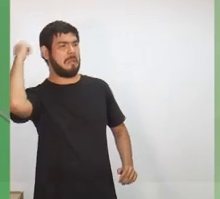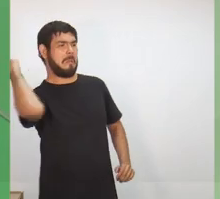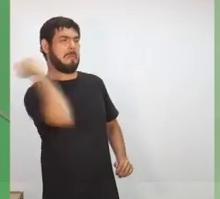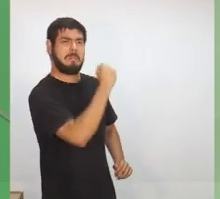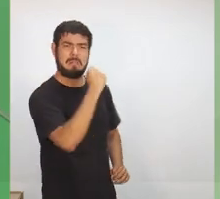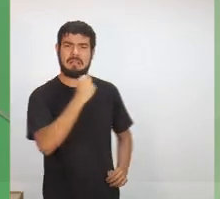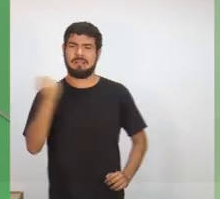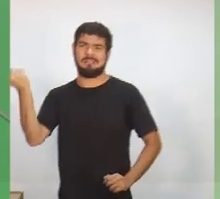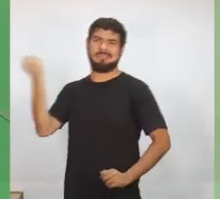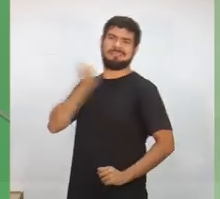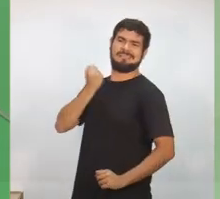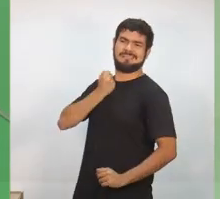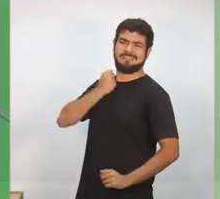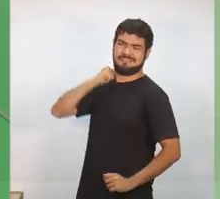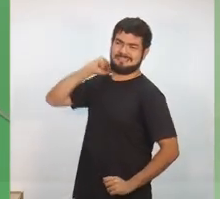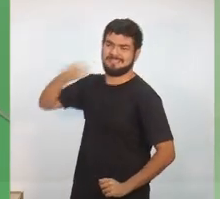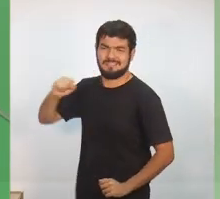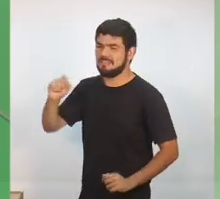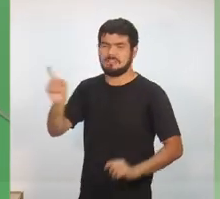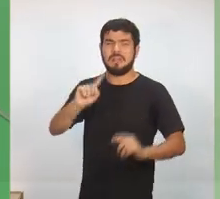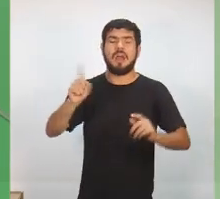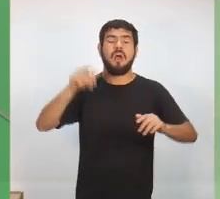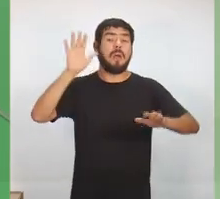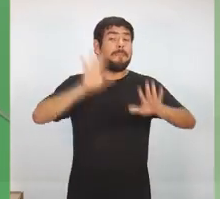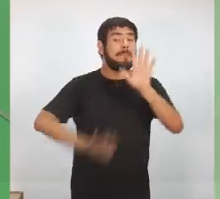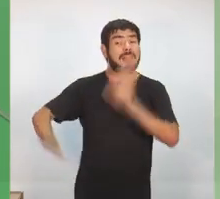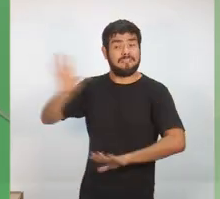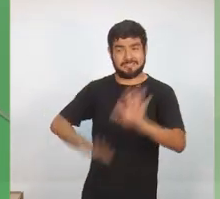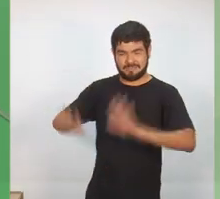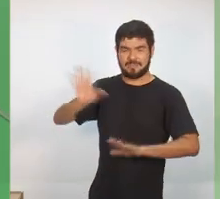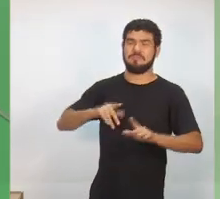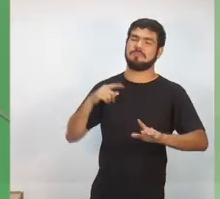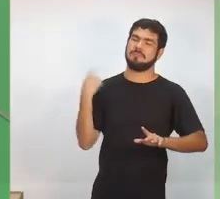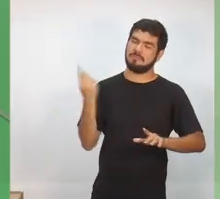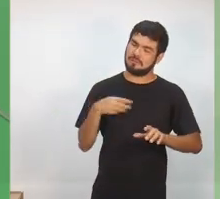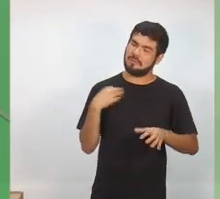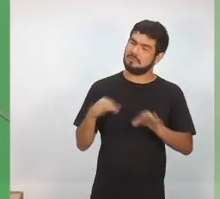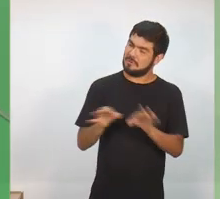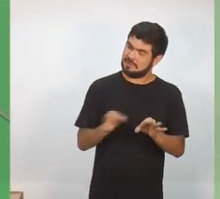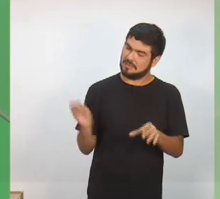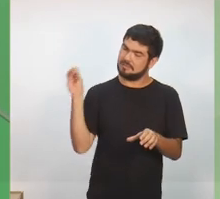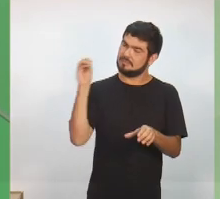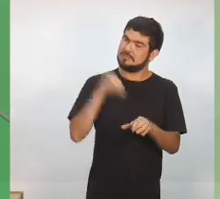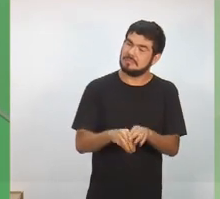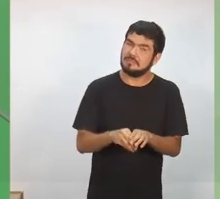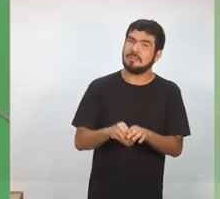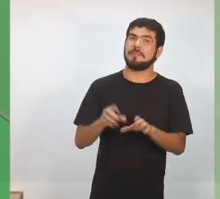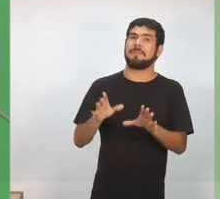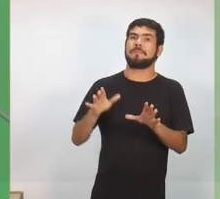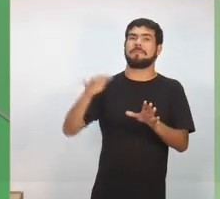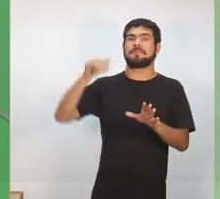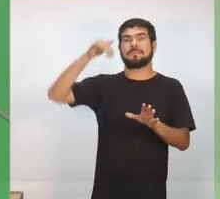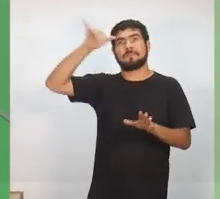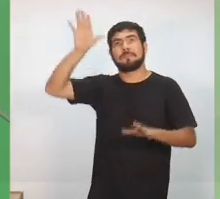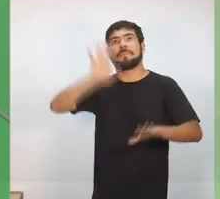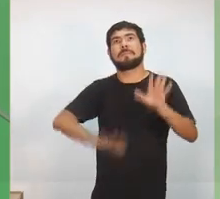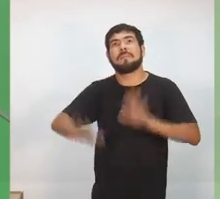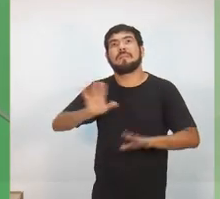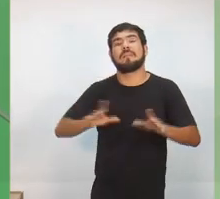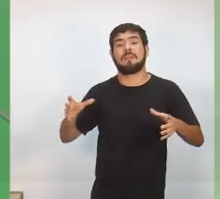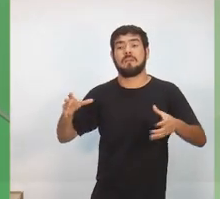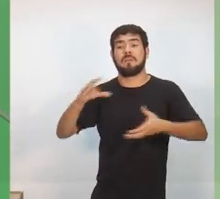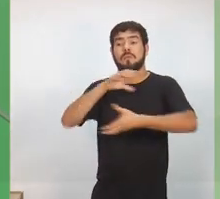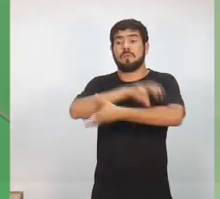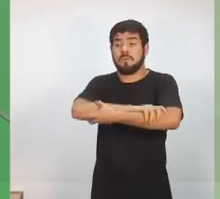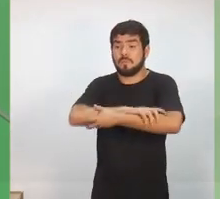pela prevenção. Por isso que nós estamos colocando que no nosso projeto tem a unidade de policiamento preventivo que é para poder, em conjunto